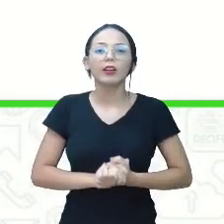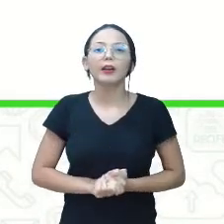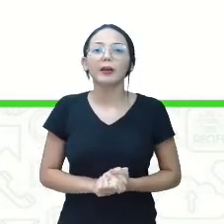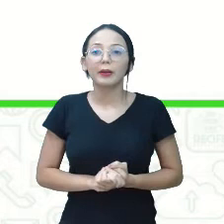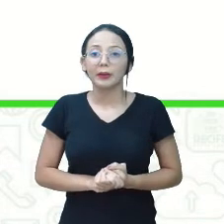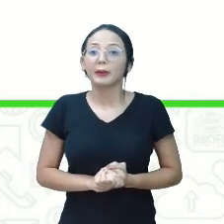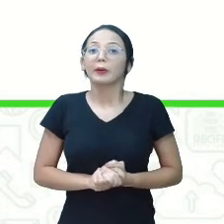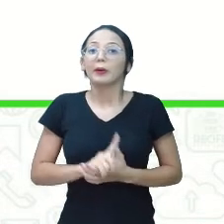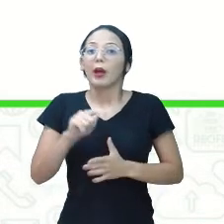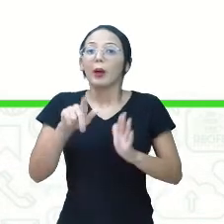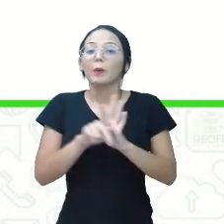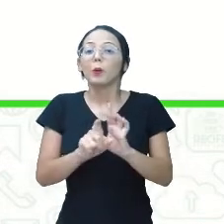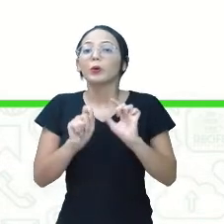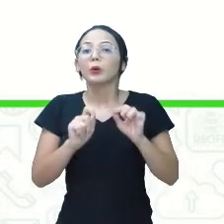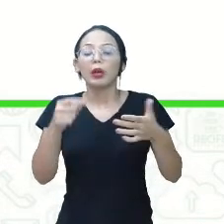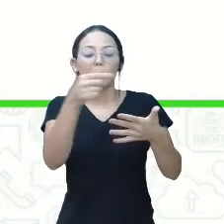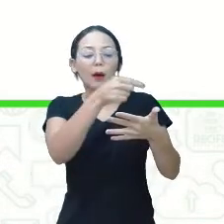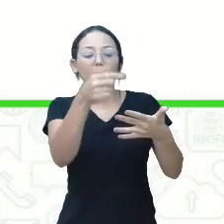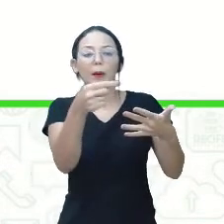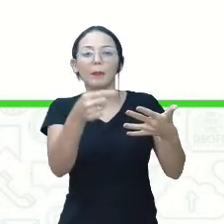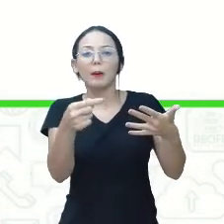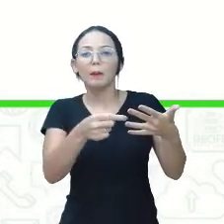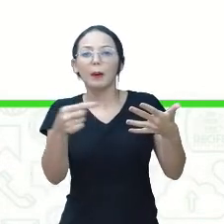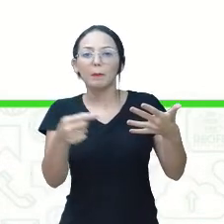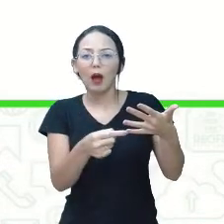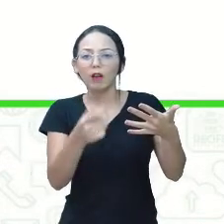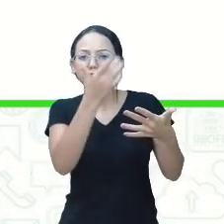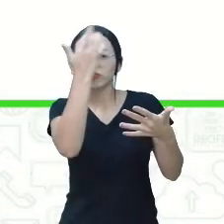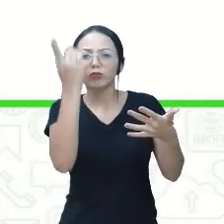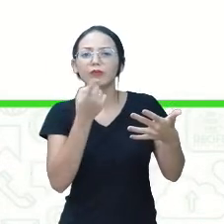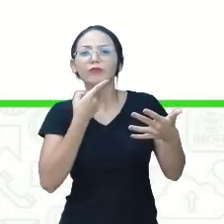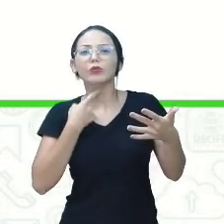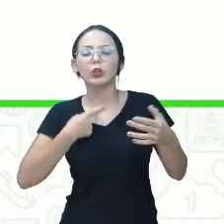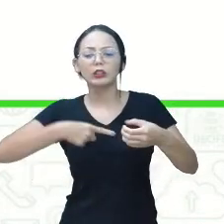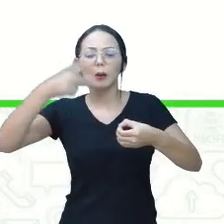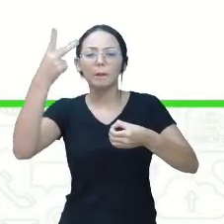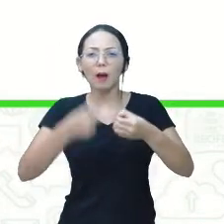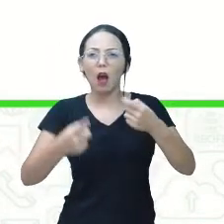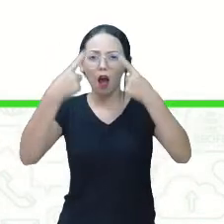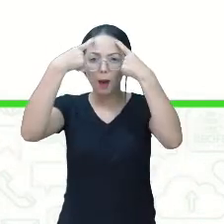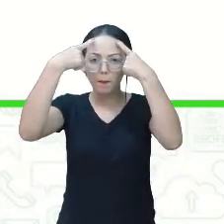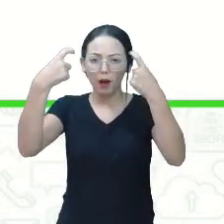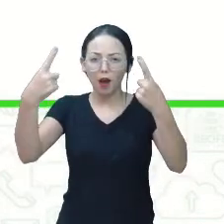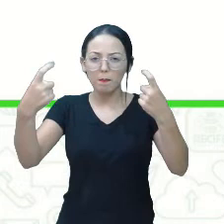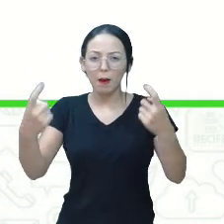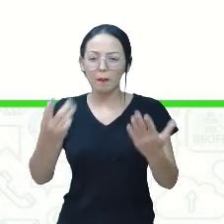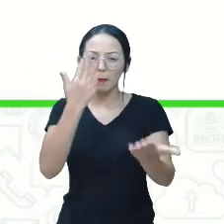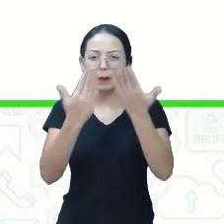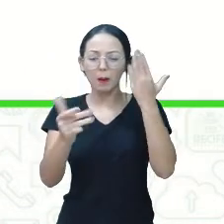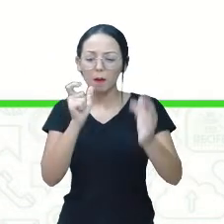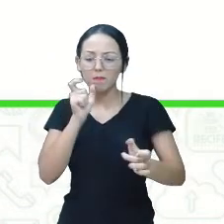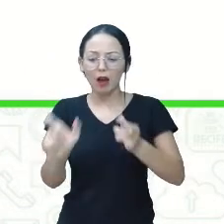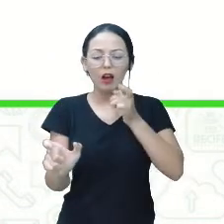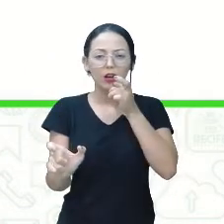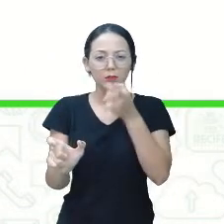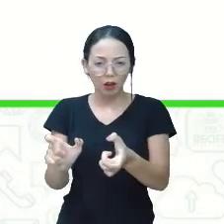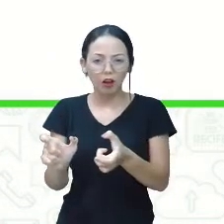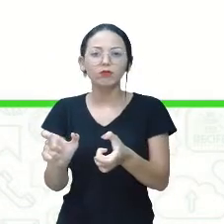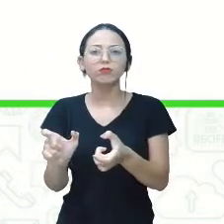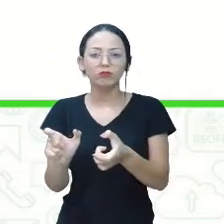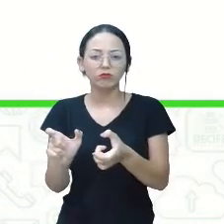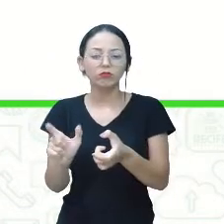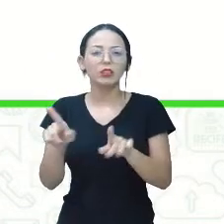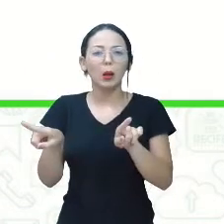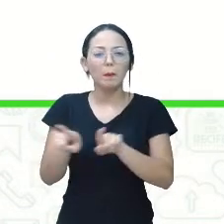Consiste numa série de atos intencionais de violências psicológicas, xingamentos, ofensas,